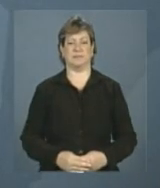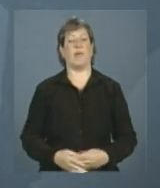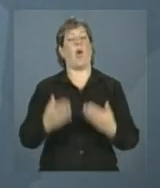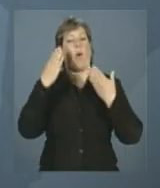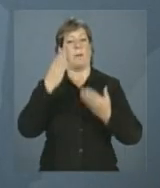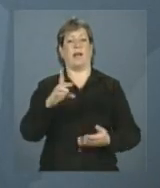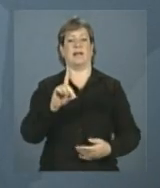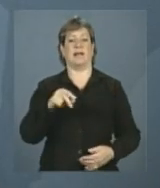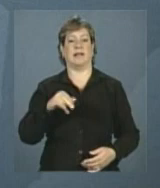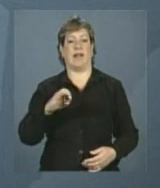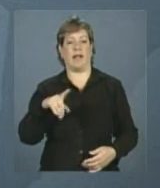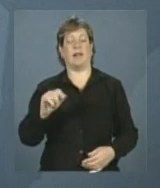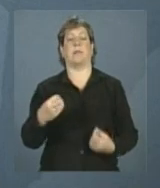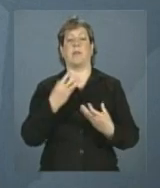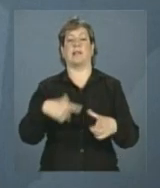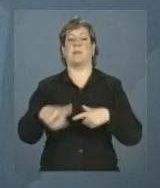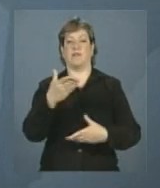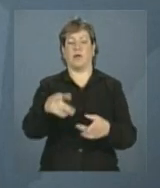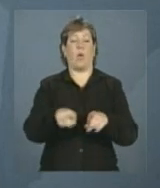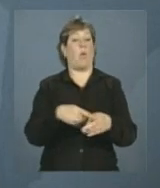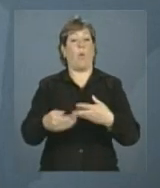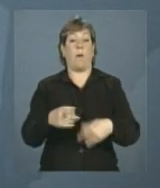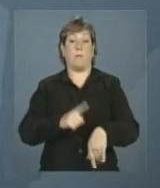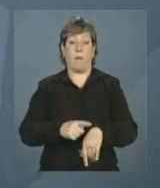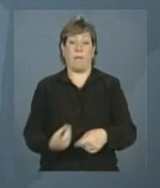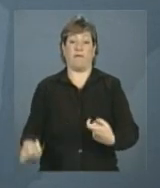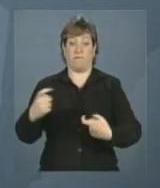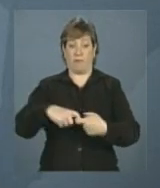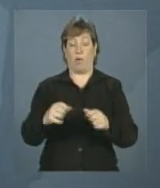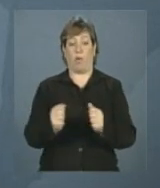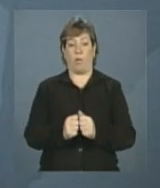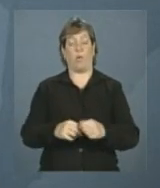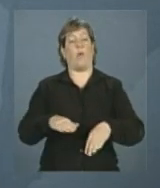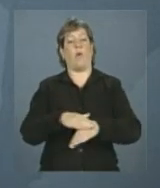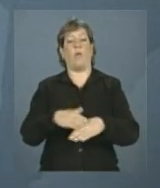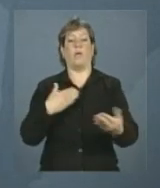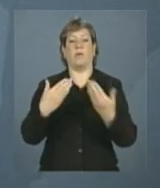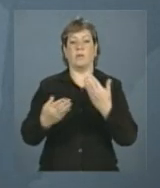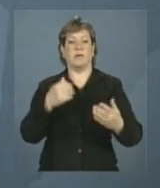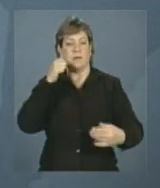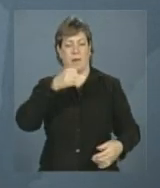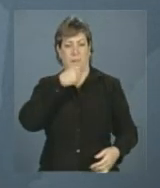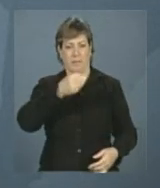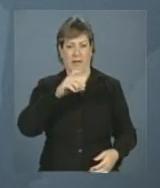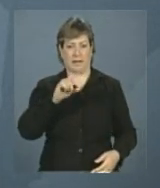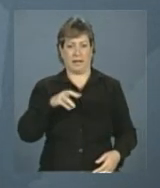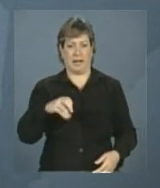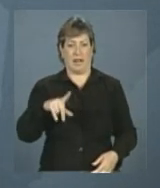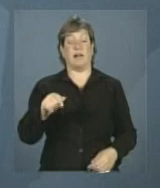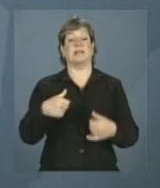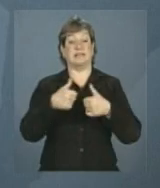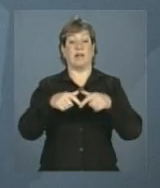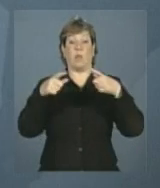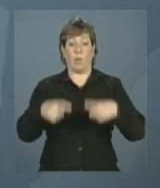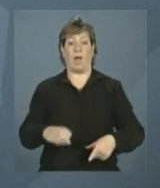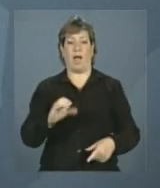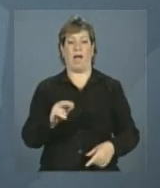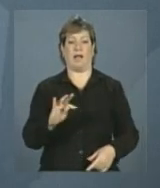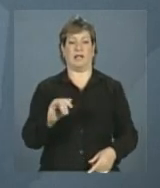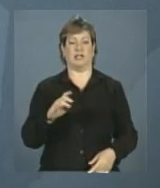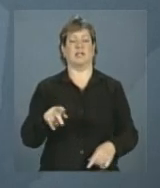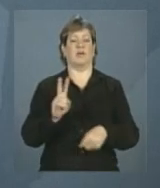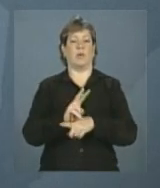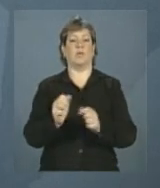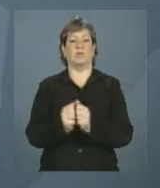Obrigada, Daniela. Bom trabalho para você aí. Qualquer momento a gente volta, então, a conversar direto com a repórter Daniela Almeida, que está em Cartagena acompanhando a